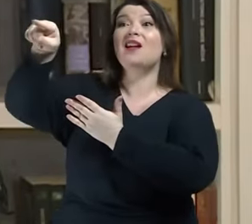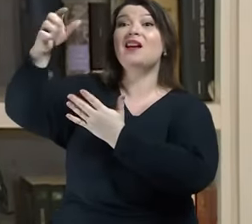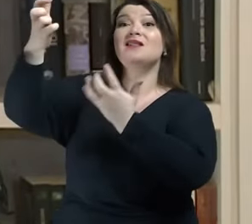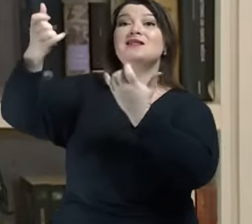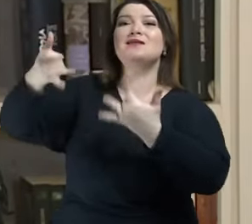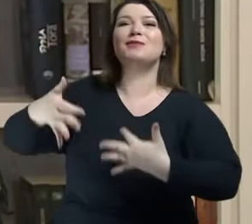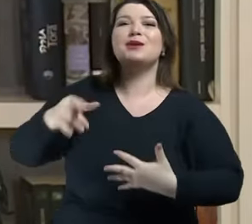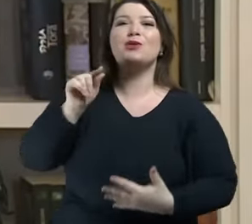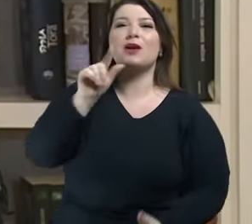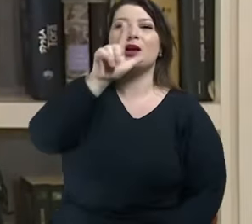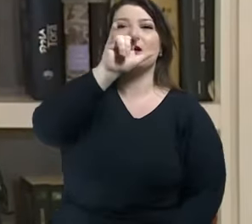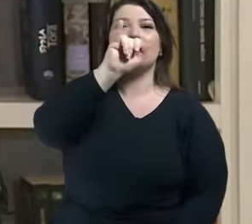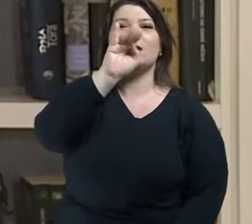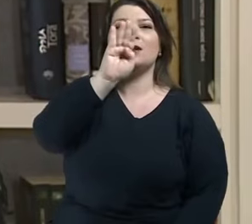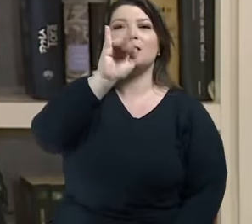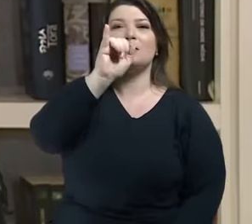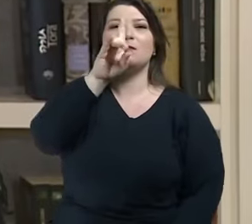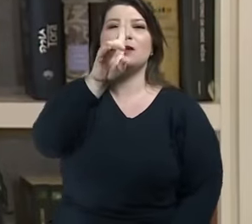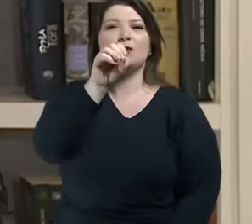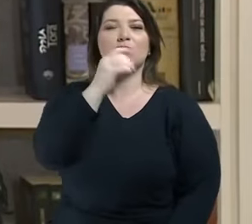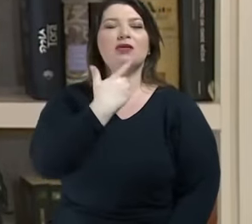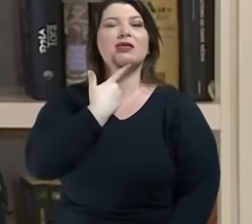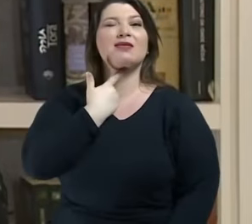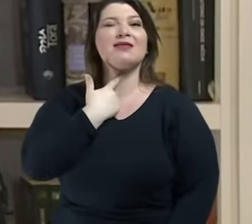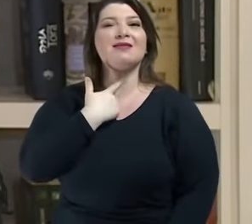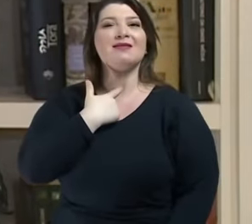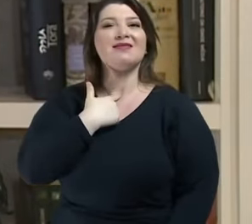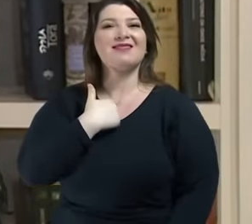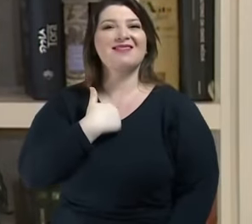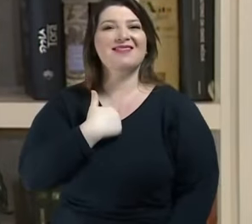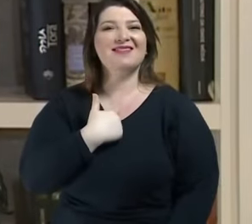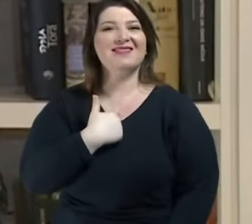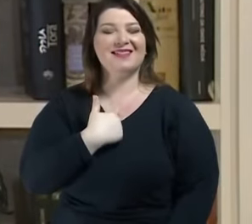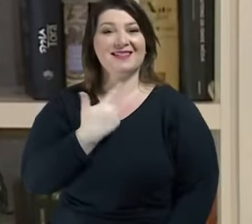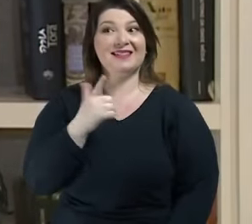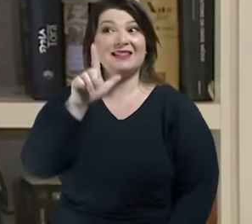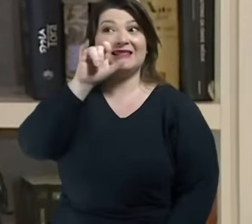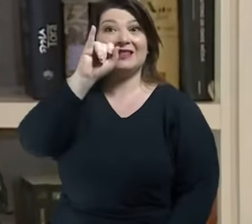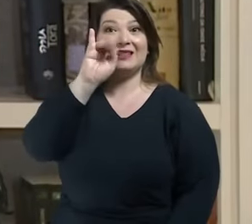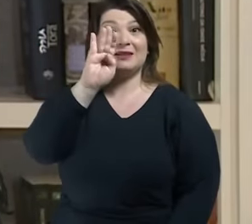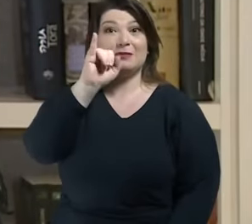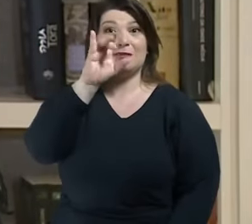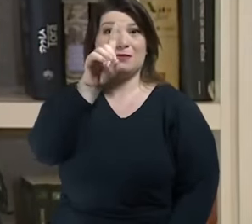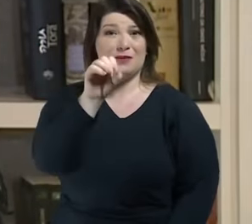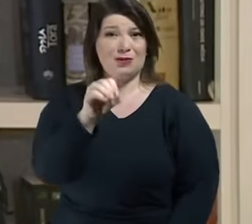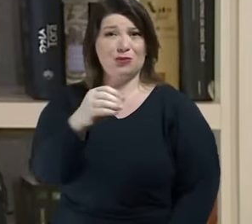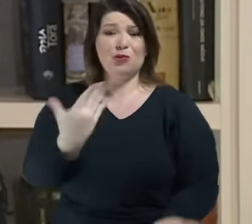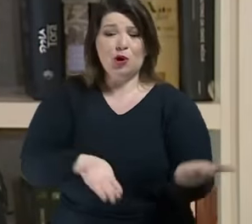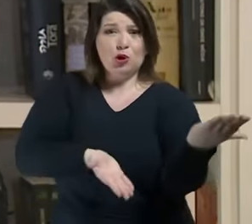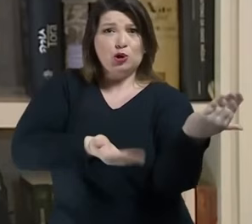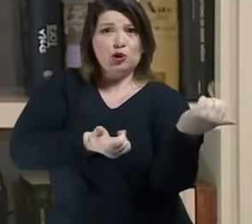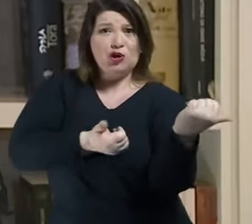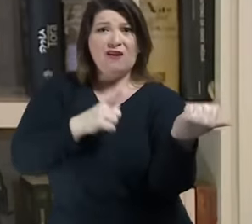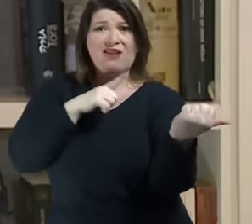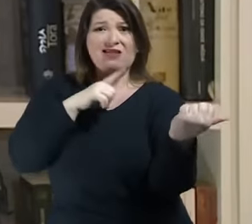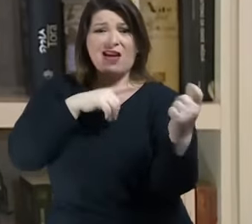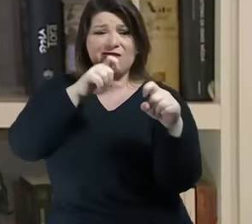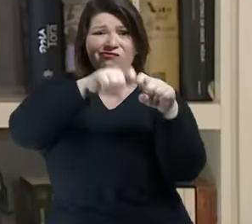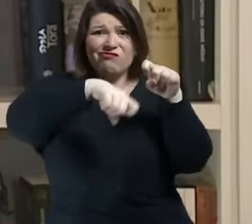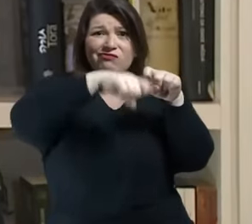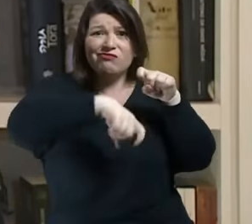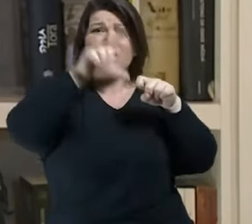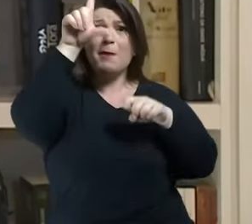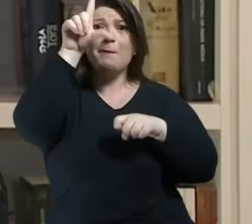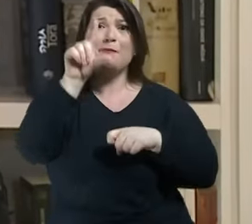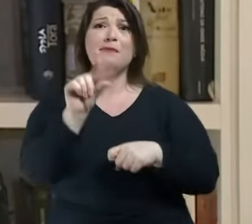Ora, primeiro dado, os jovens estão tendo menos relações sexuais com outras pessoas, hoje, 2020,